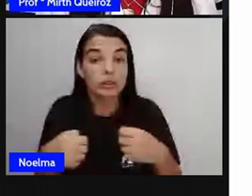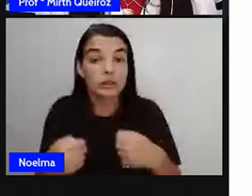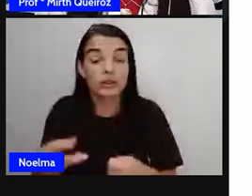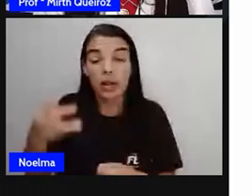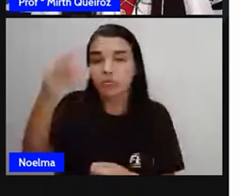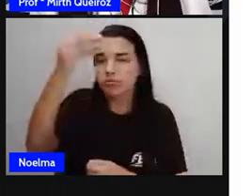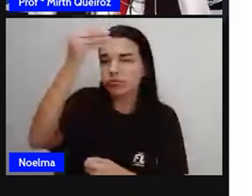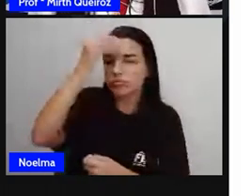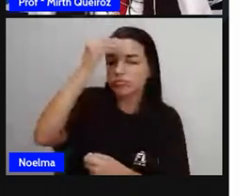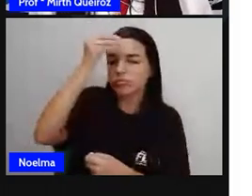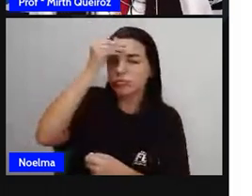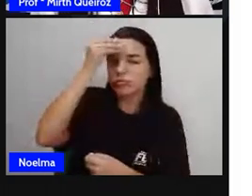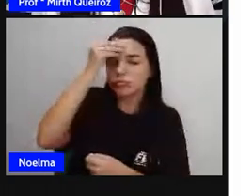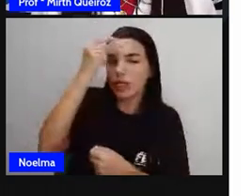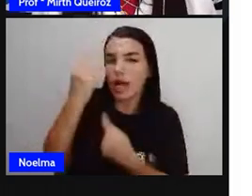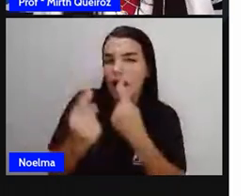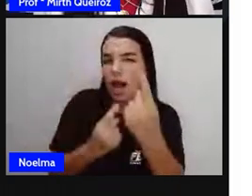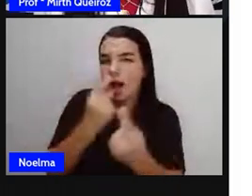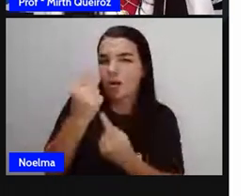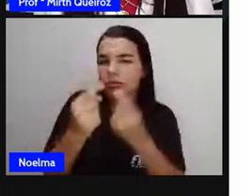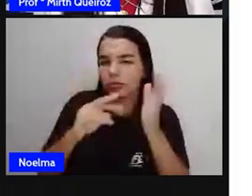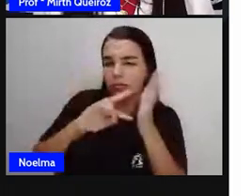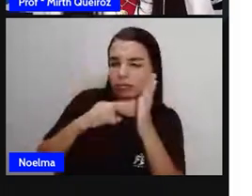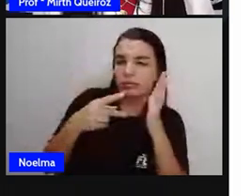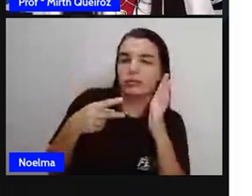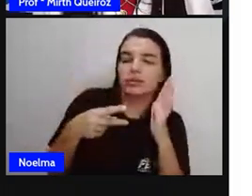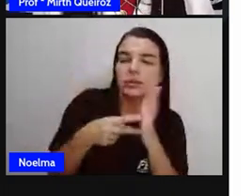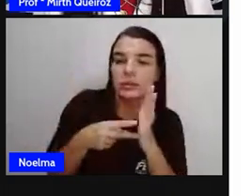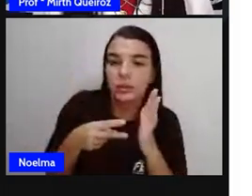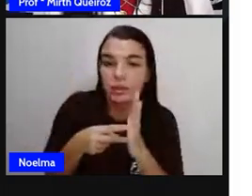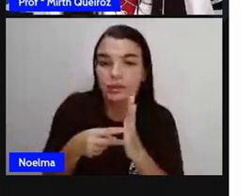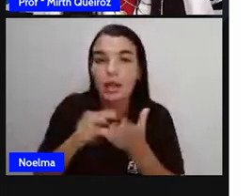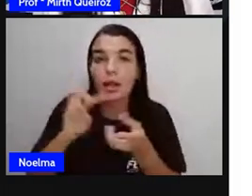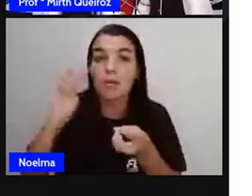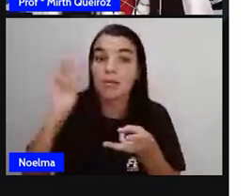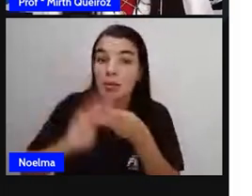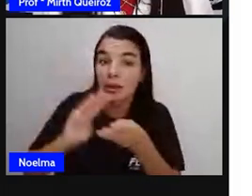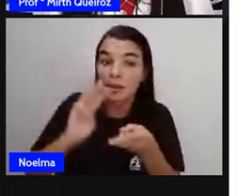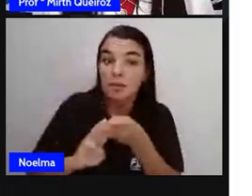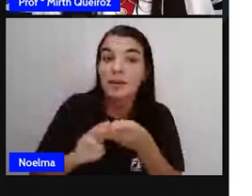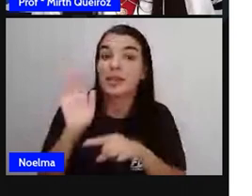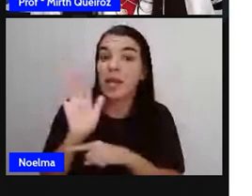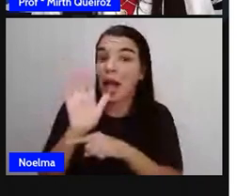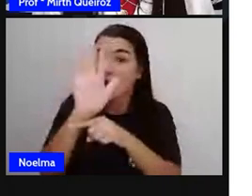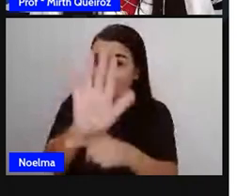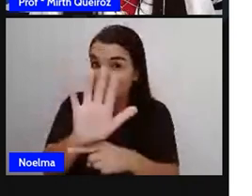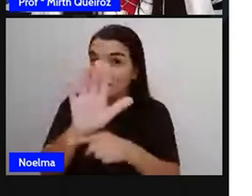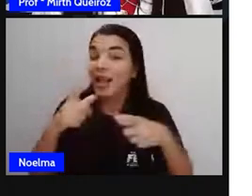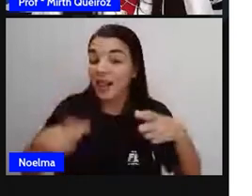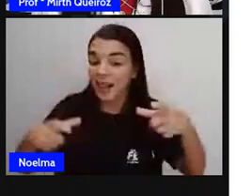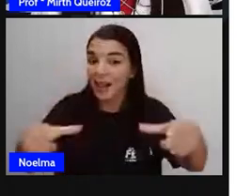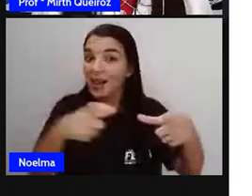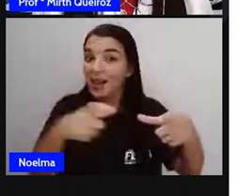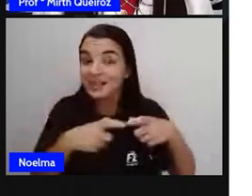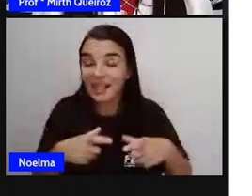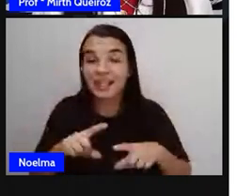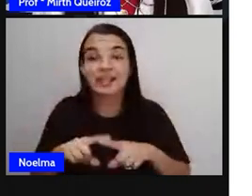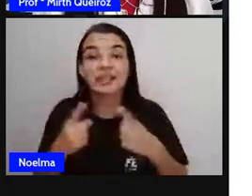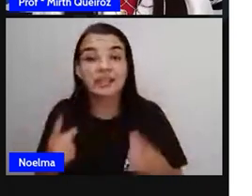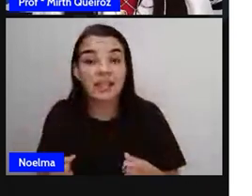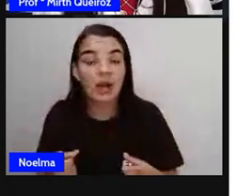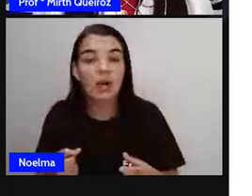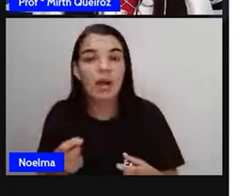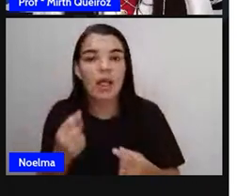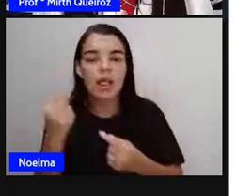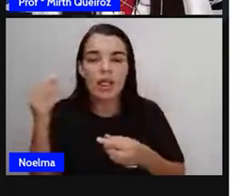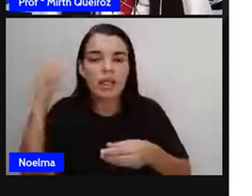conceitos, né? Matemáticos aí, que ajudam a gente a se localizar. Dentre esses conceitos, foram ditos